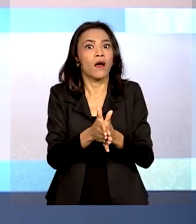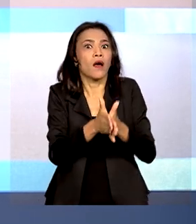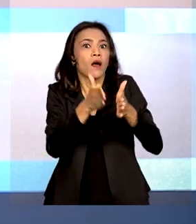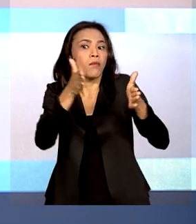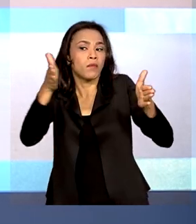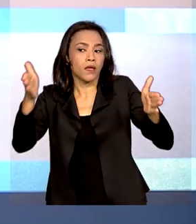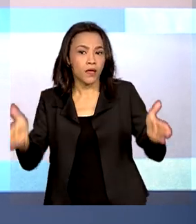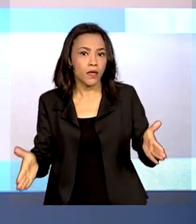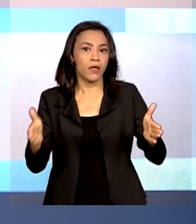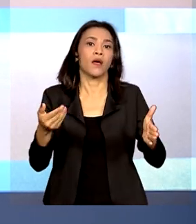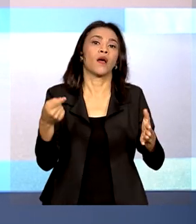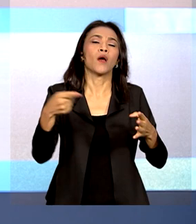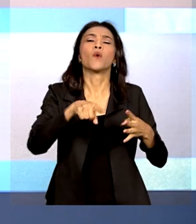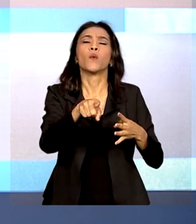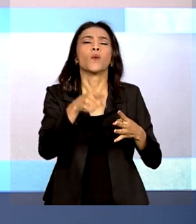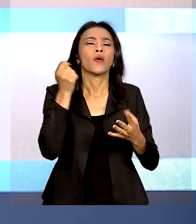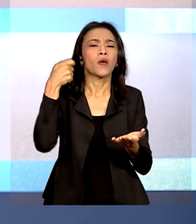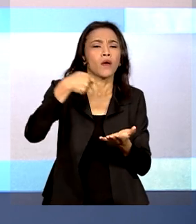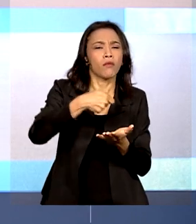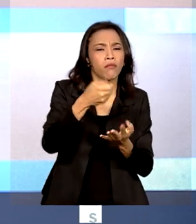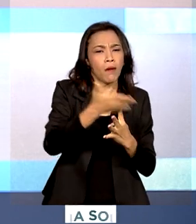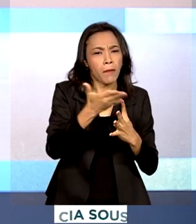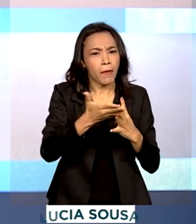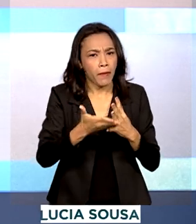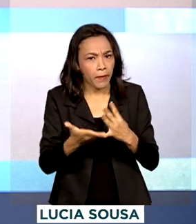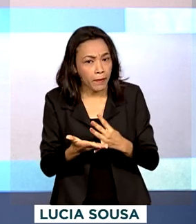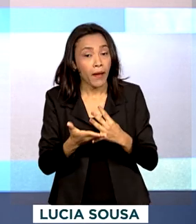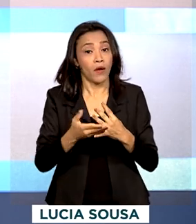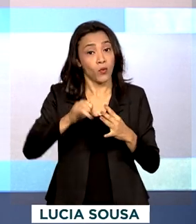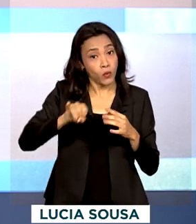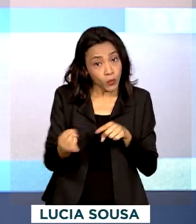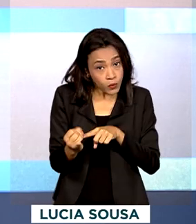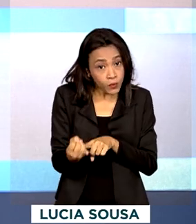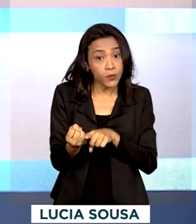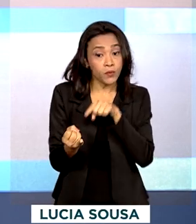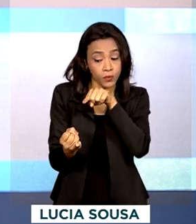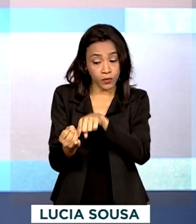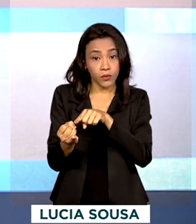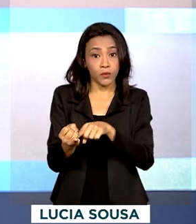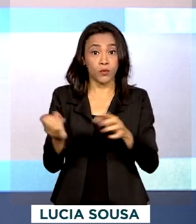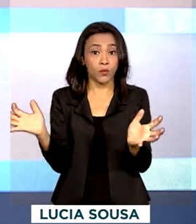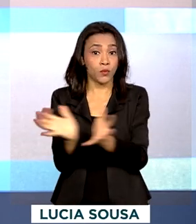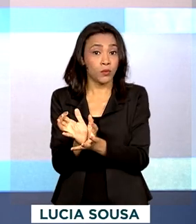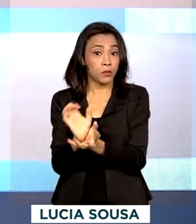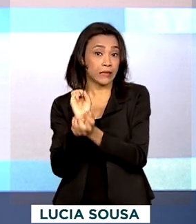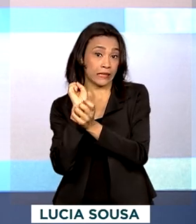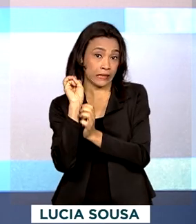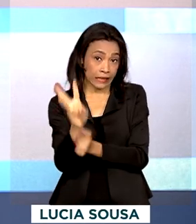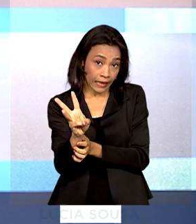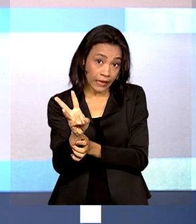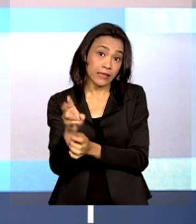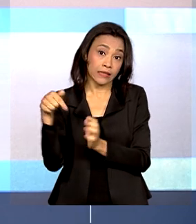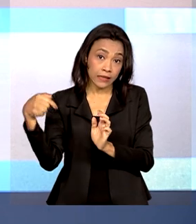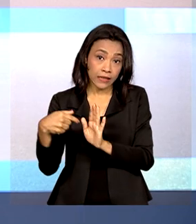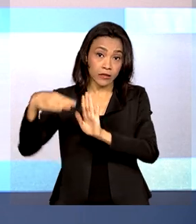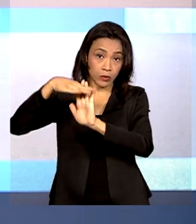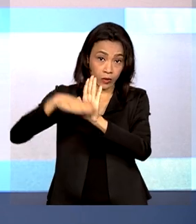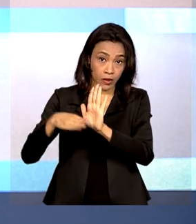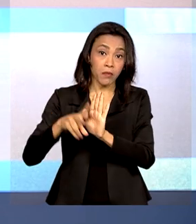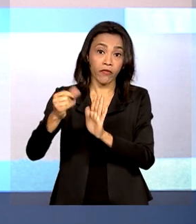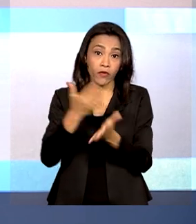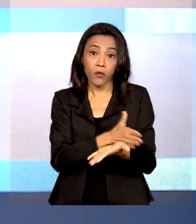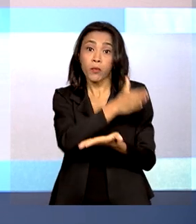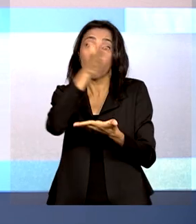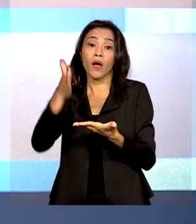pelo programa Casa Verde Amarela. As taxas de juros do grupo 3 do programa também foram prorrogadas